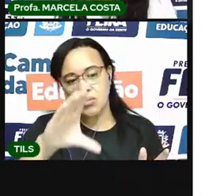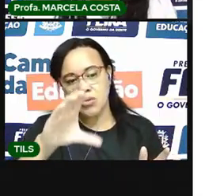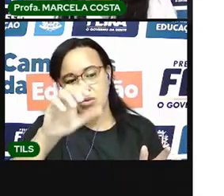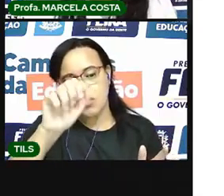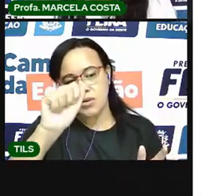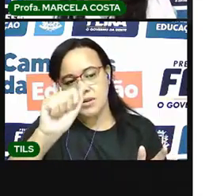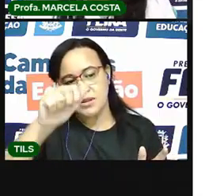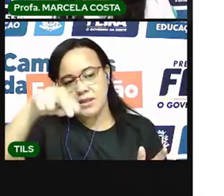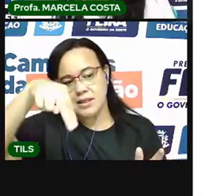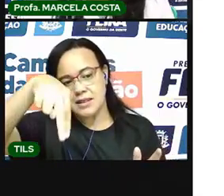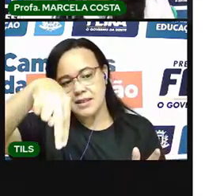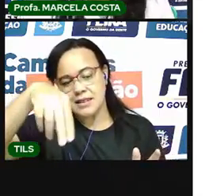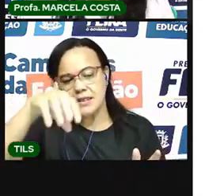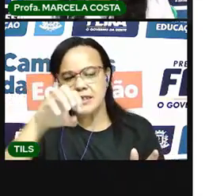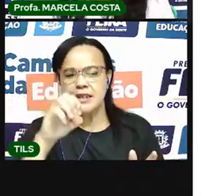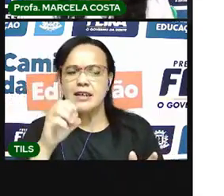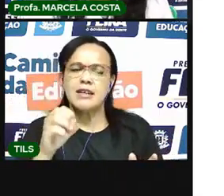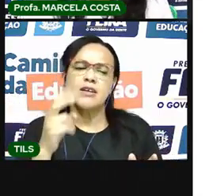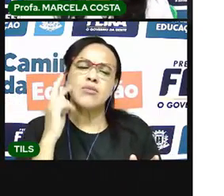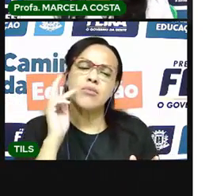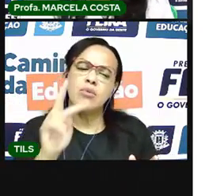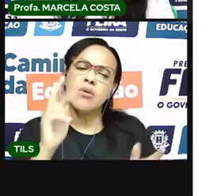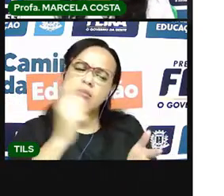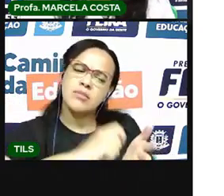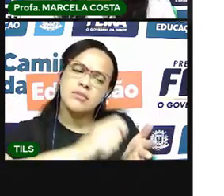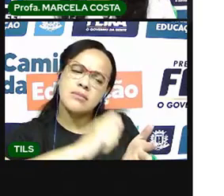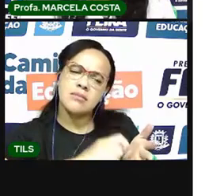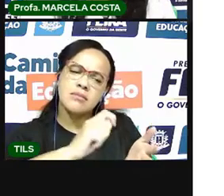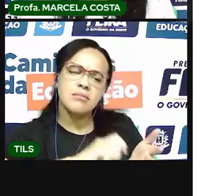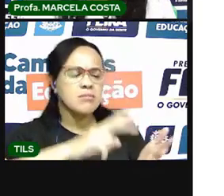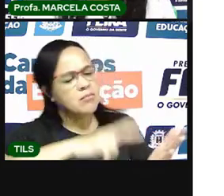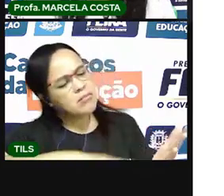escreve, como a gente faz a leitura do nome tucano.